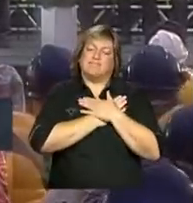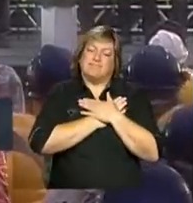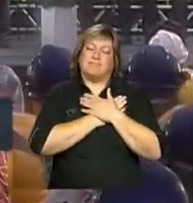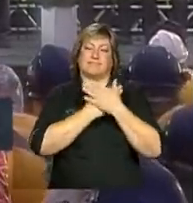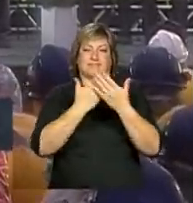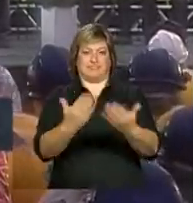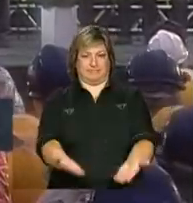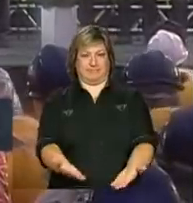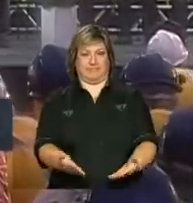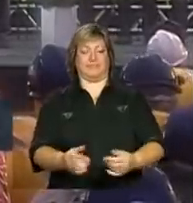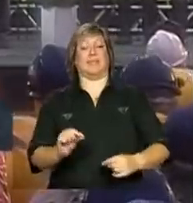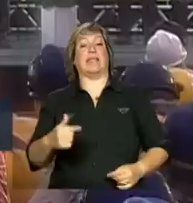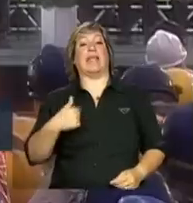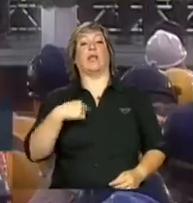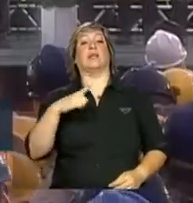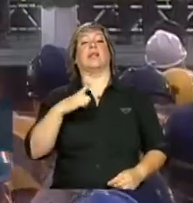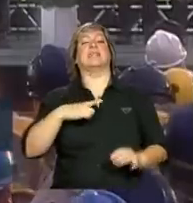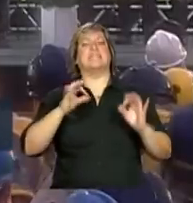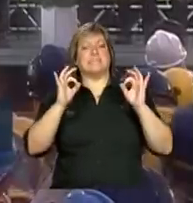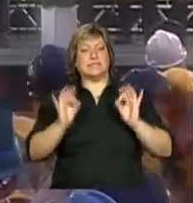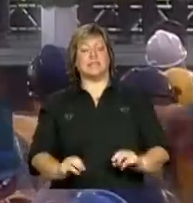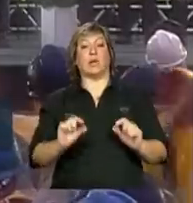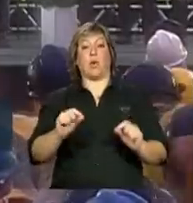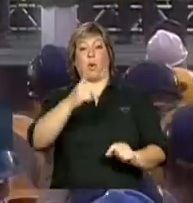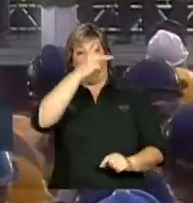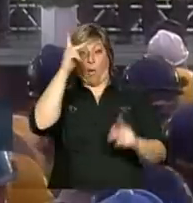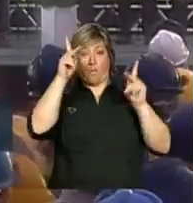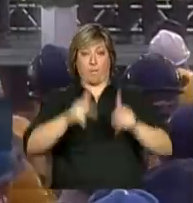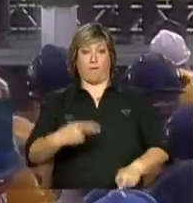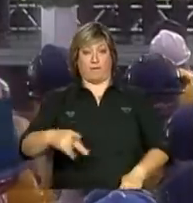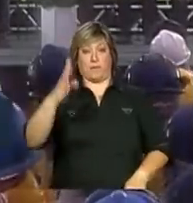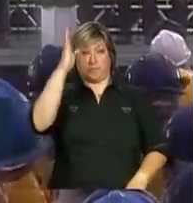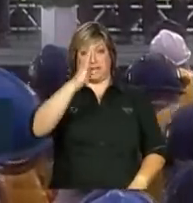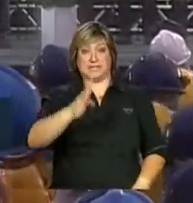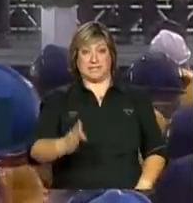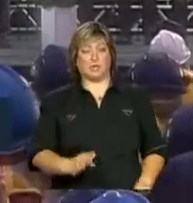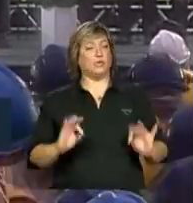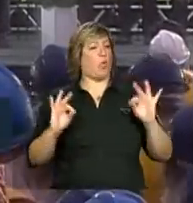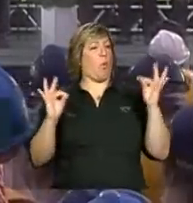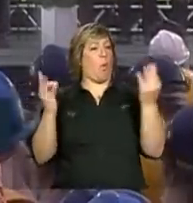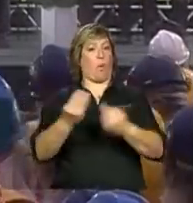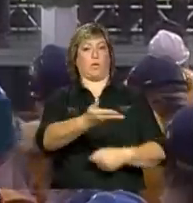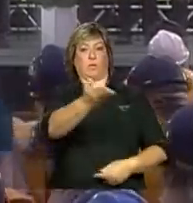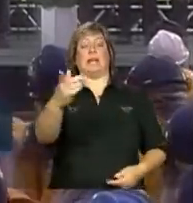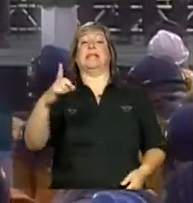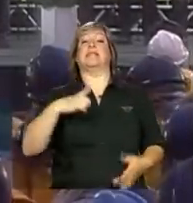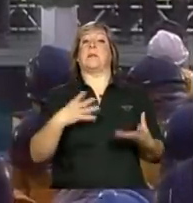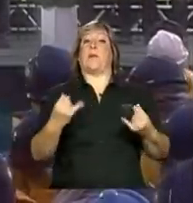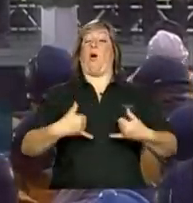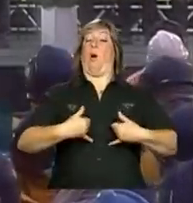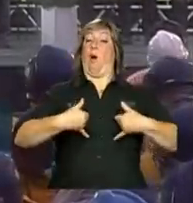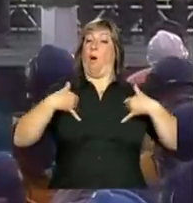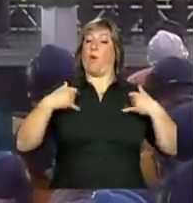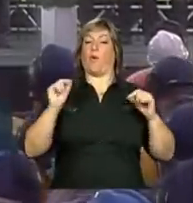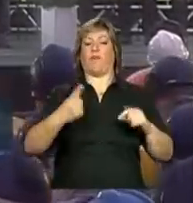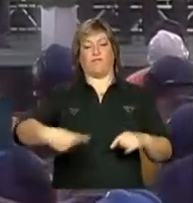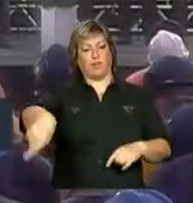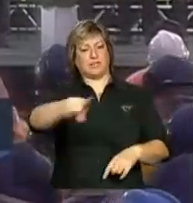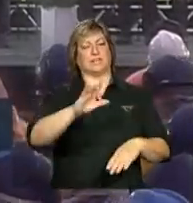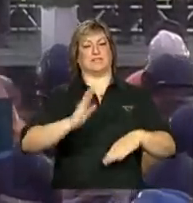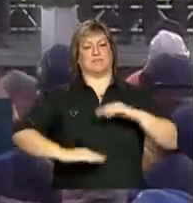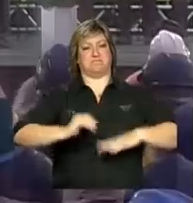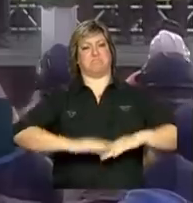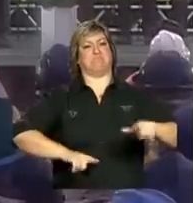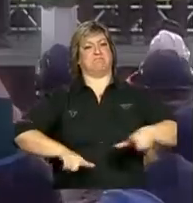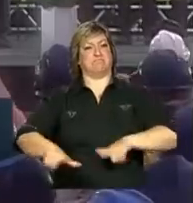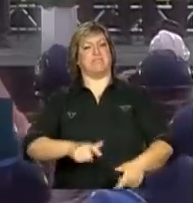coração E eu tenho certeza que o povo brasileiro, todo ele, tem muito orgulho do que vocês estão fazendo